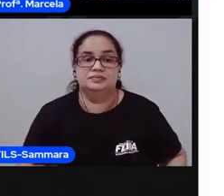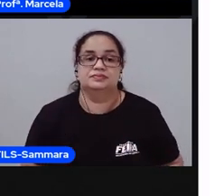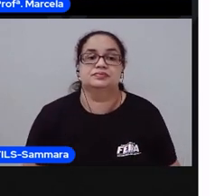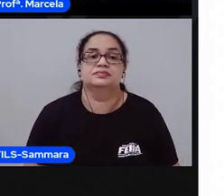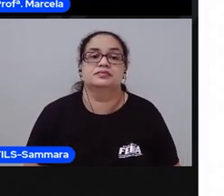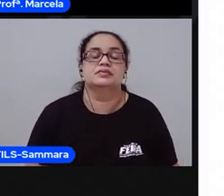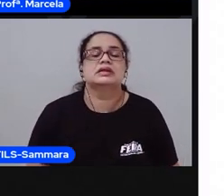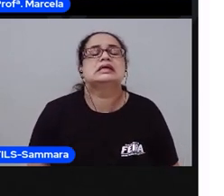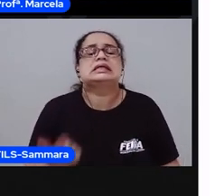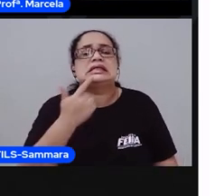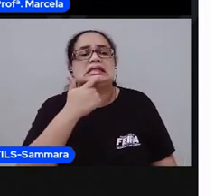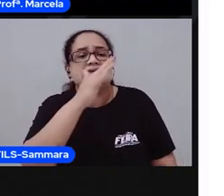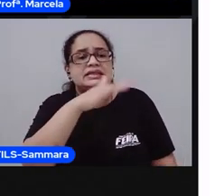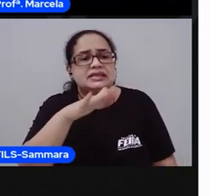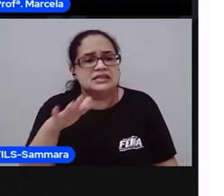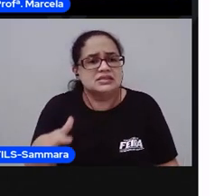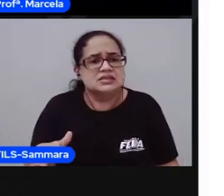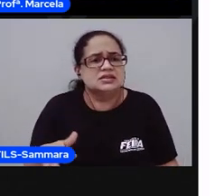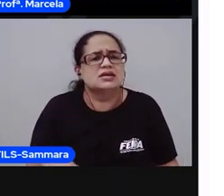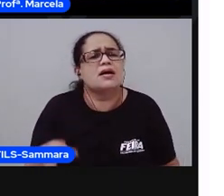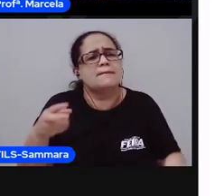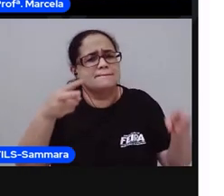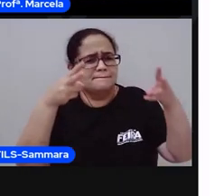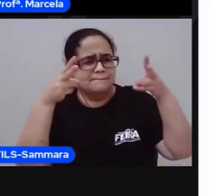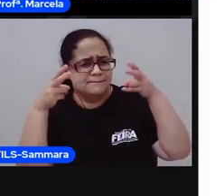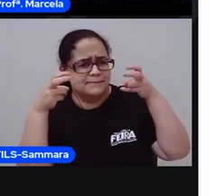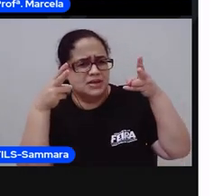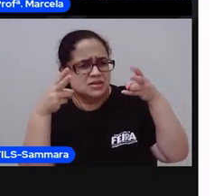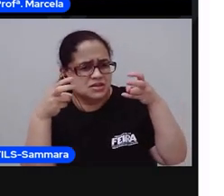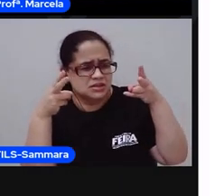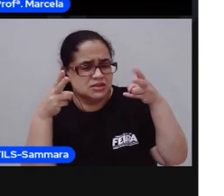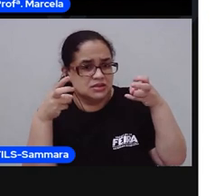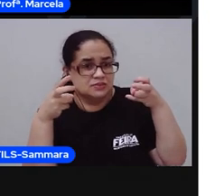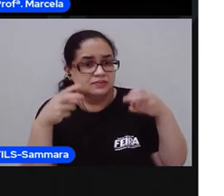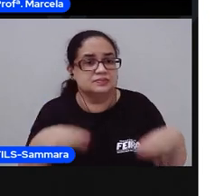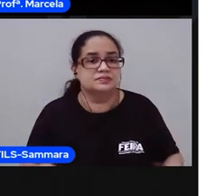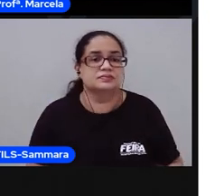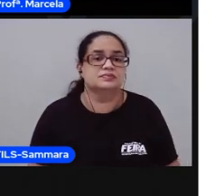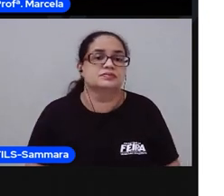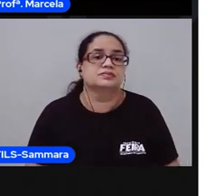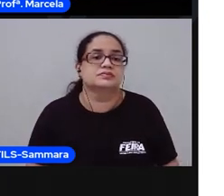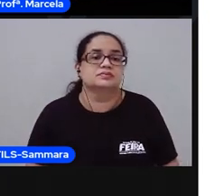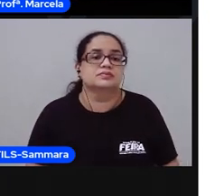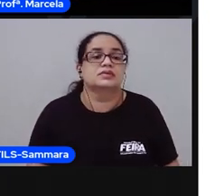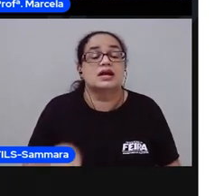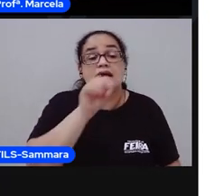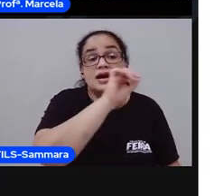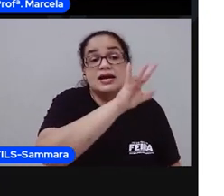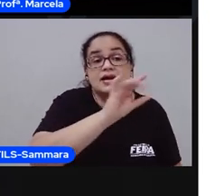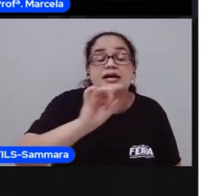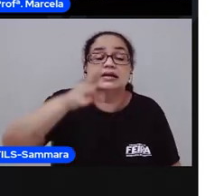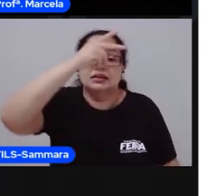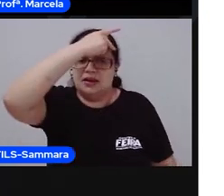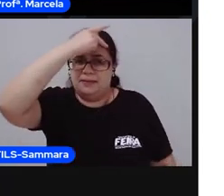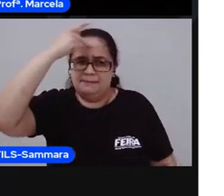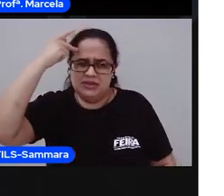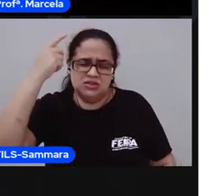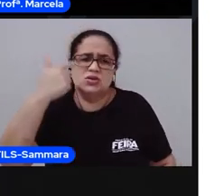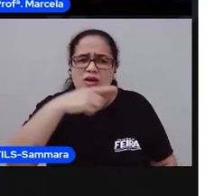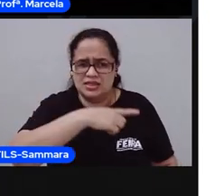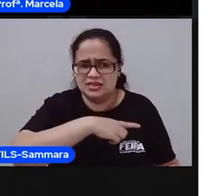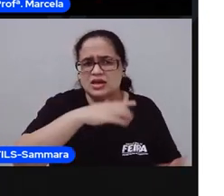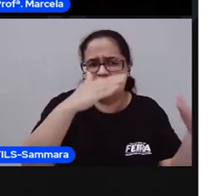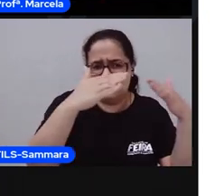Crianças, vocês já perceberam que cada pessoa tem uma casa